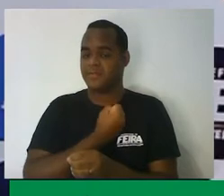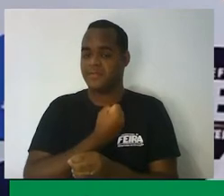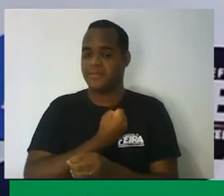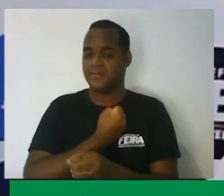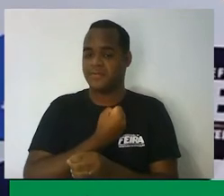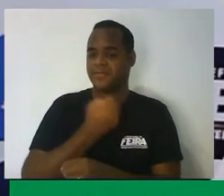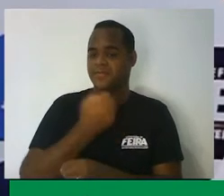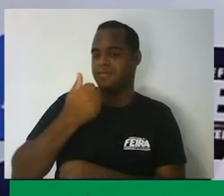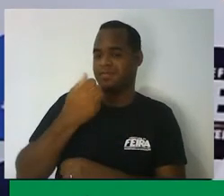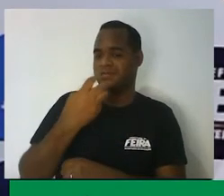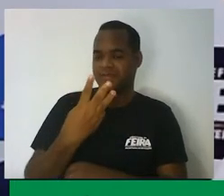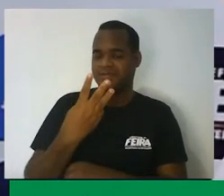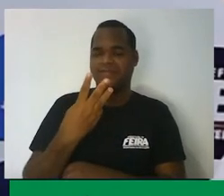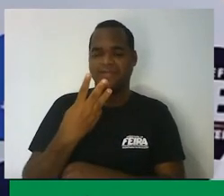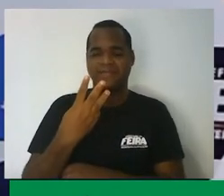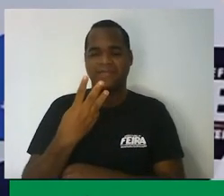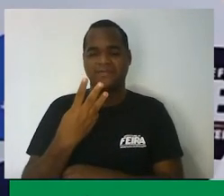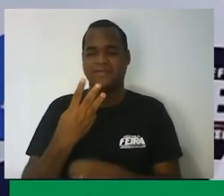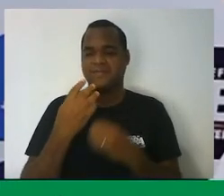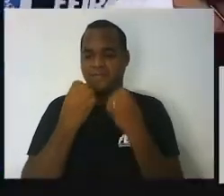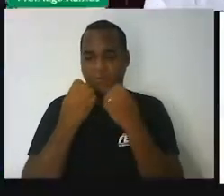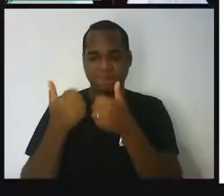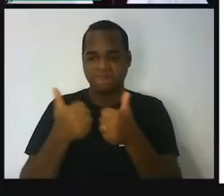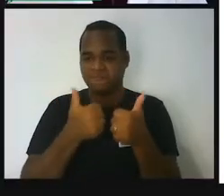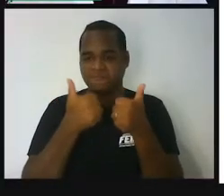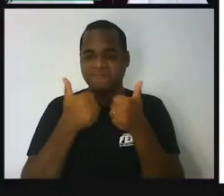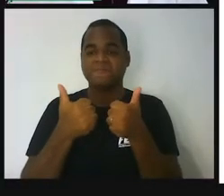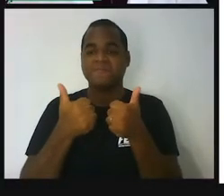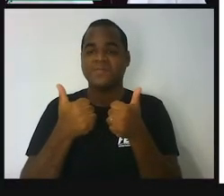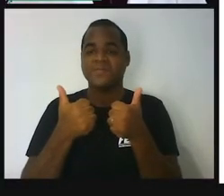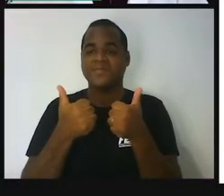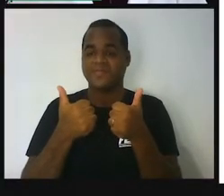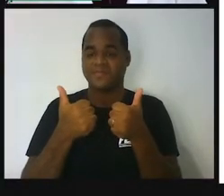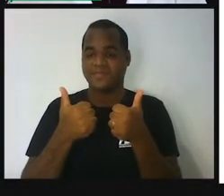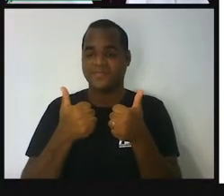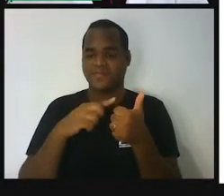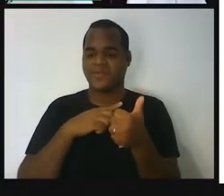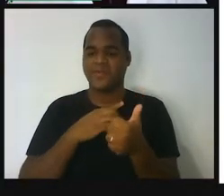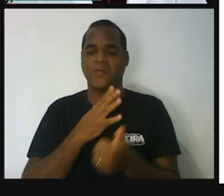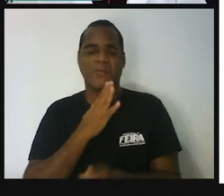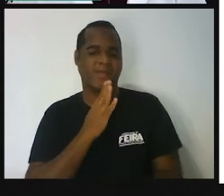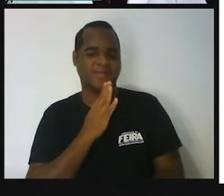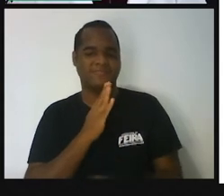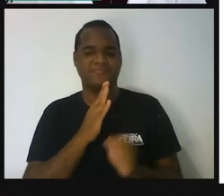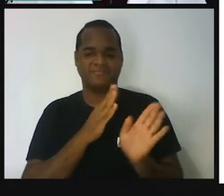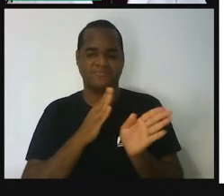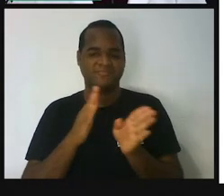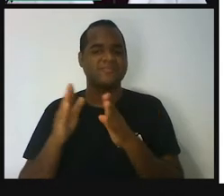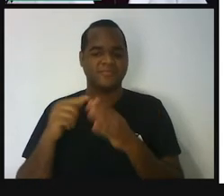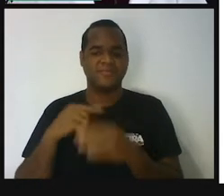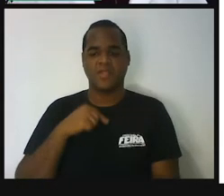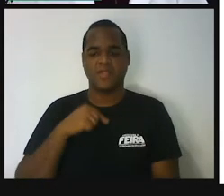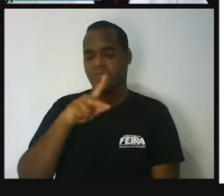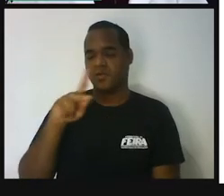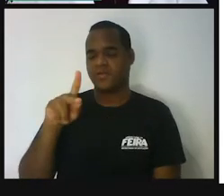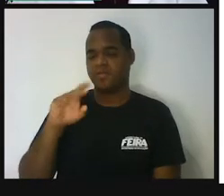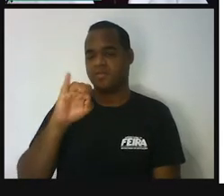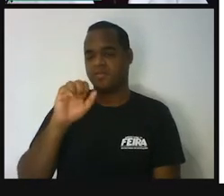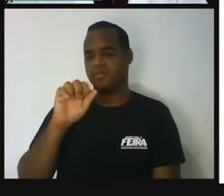13, belezinha? Bom, você já me conhece, eu sou o professor